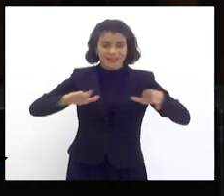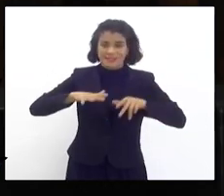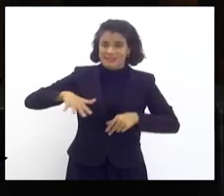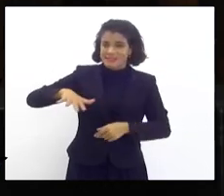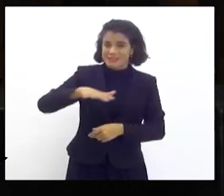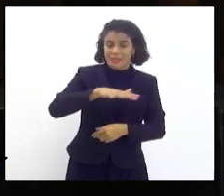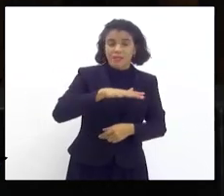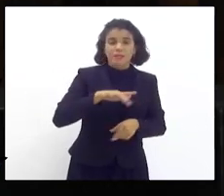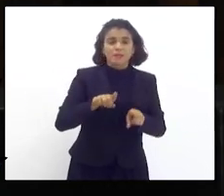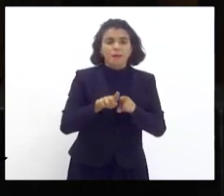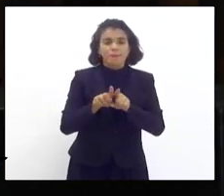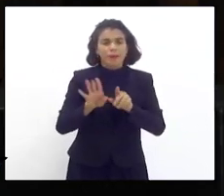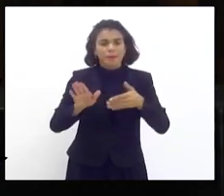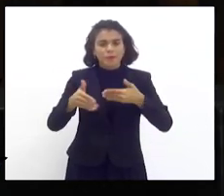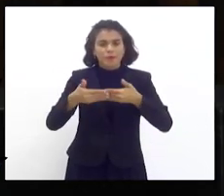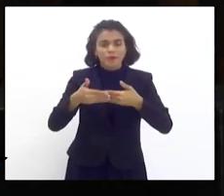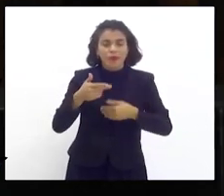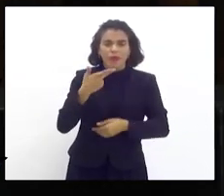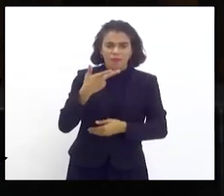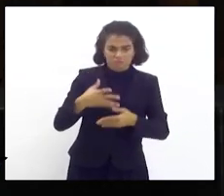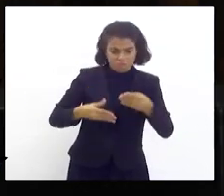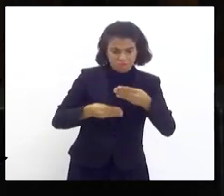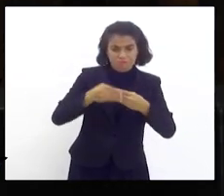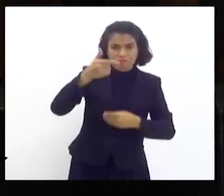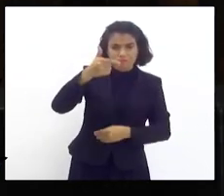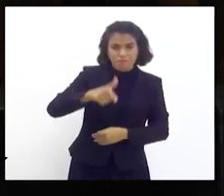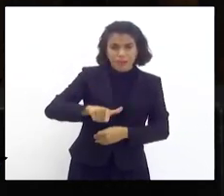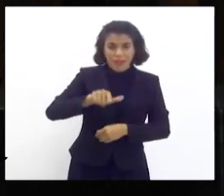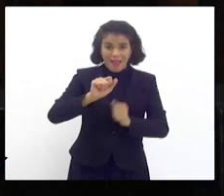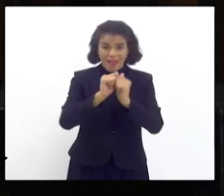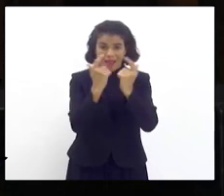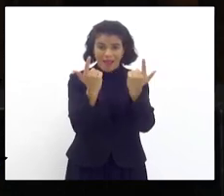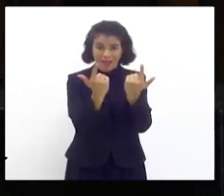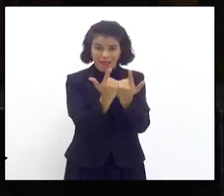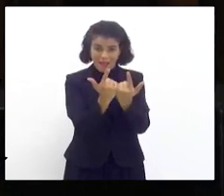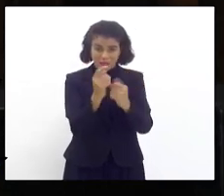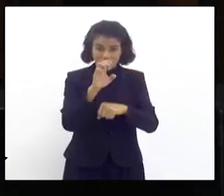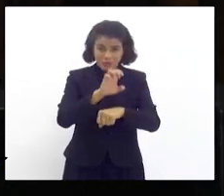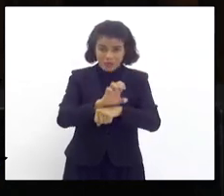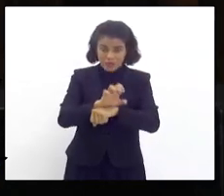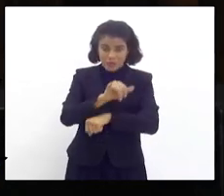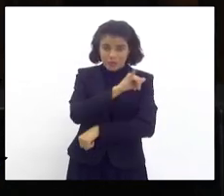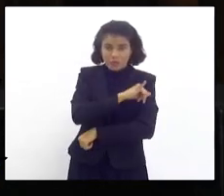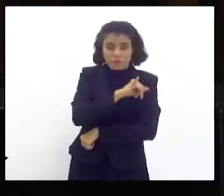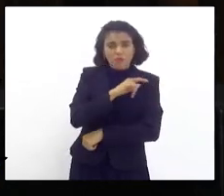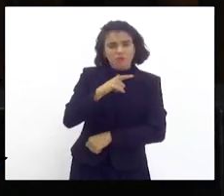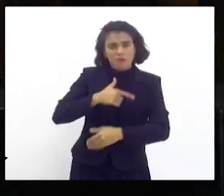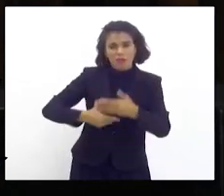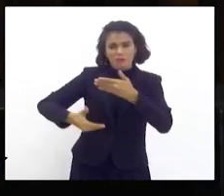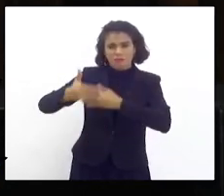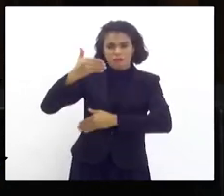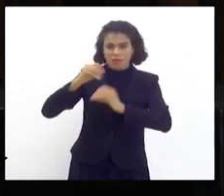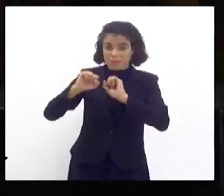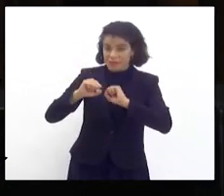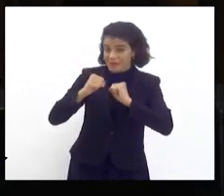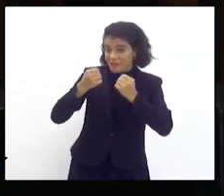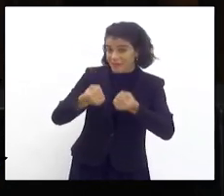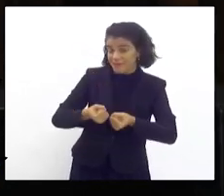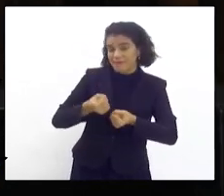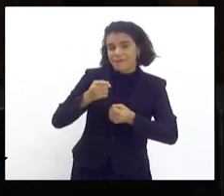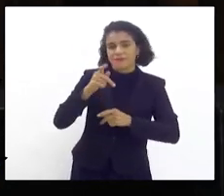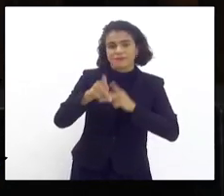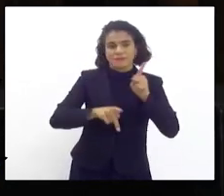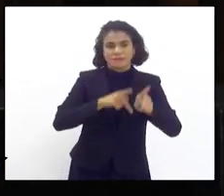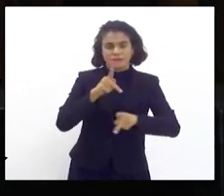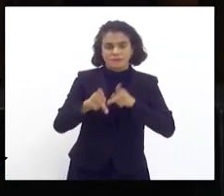Por fim, reitero que esta casa, Assembleia Legislativa do Estado do Rio de Janeiro, tem um histórico de defesa dos direitos da população.